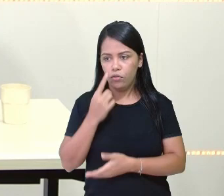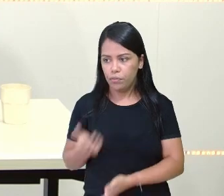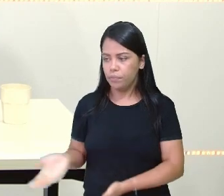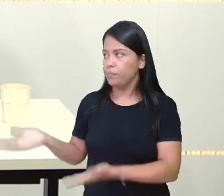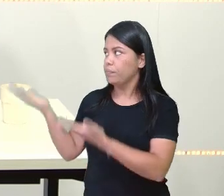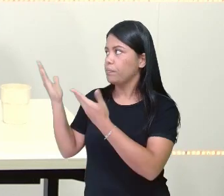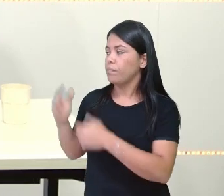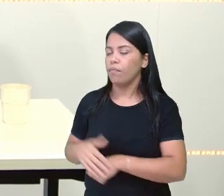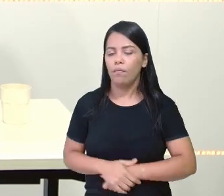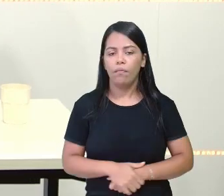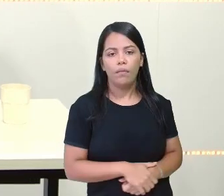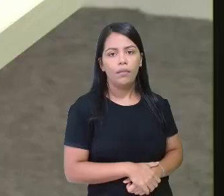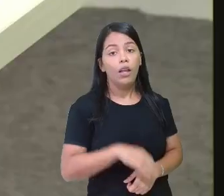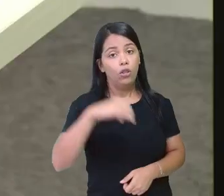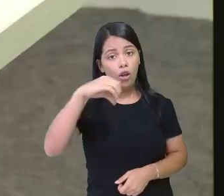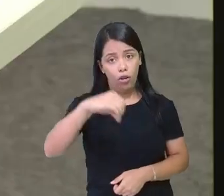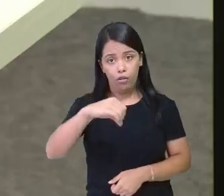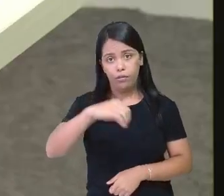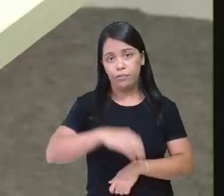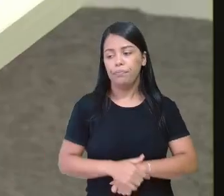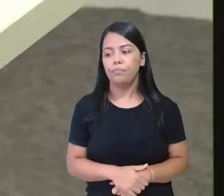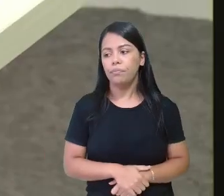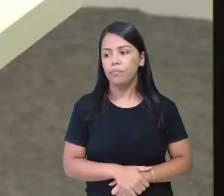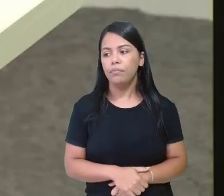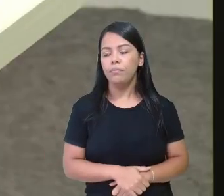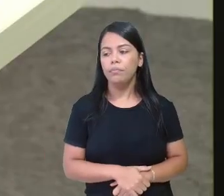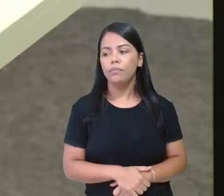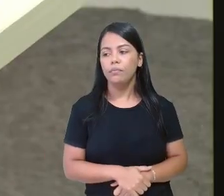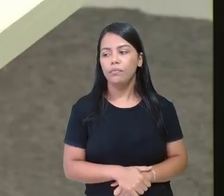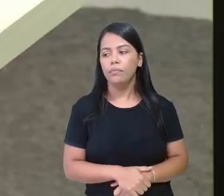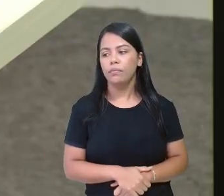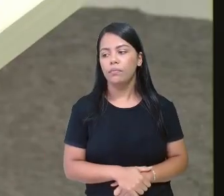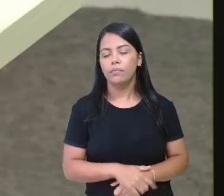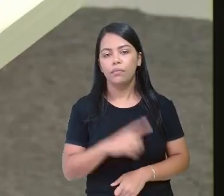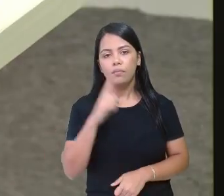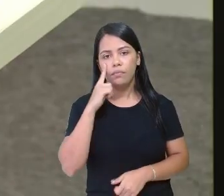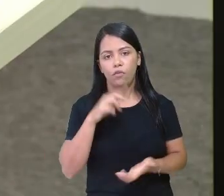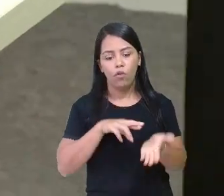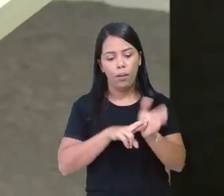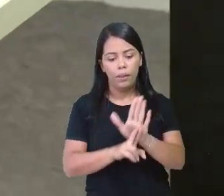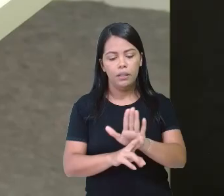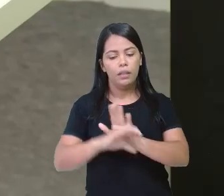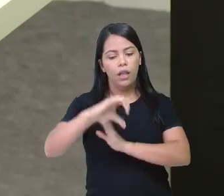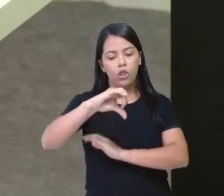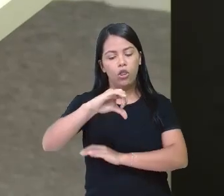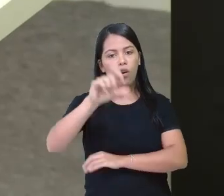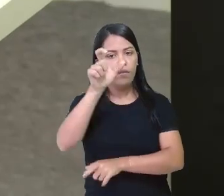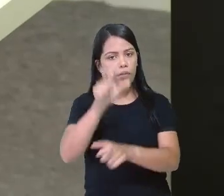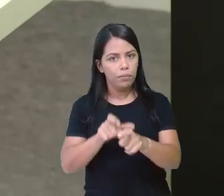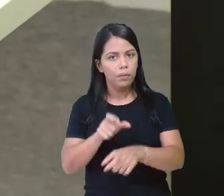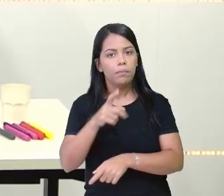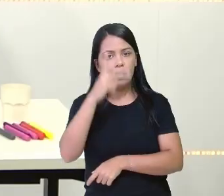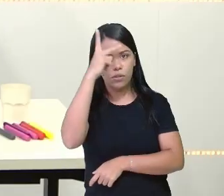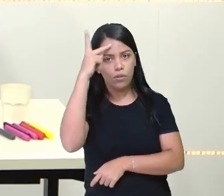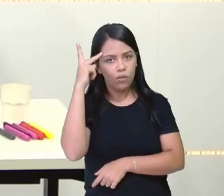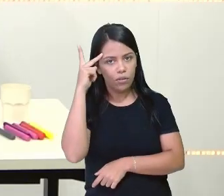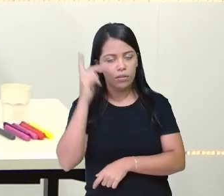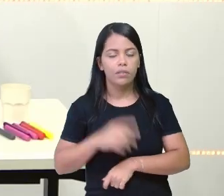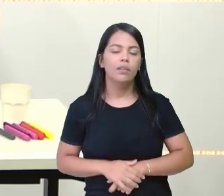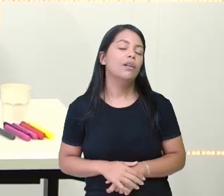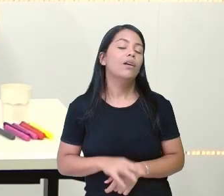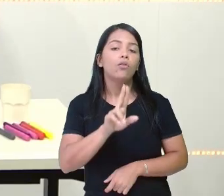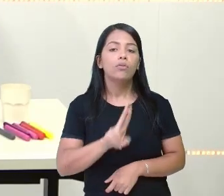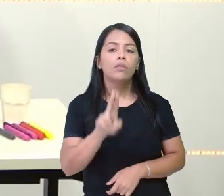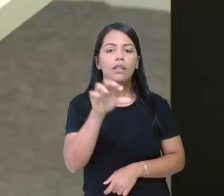seis, nove. Pronto. Eu vou representar essas nove pessoas com nove lápis. E o que é eu vou